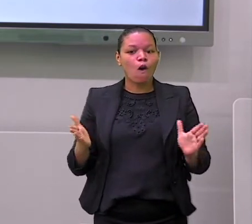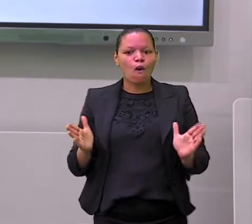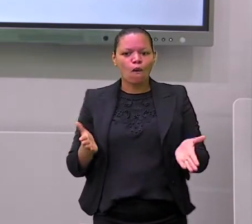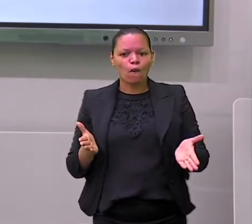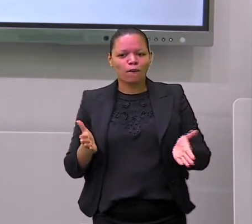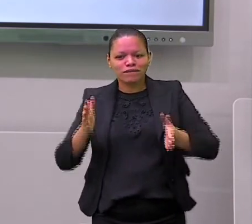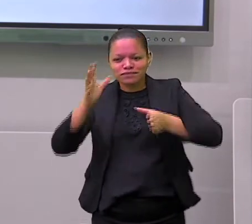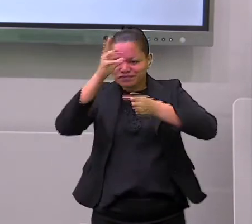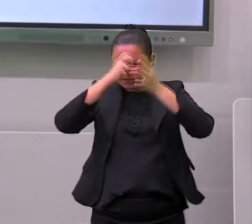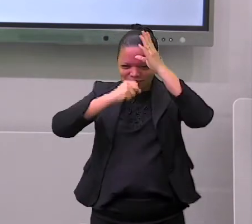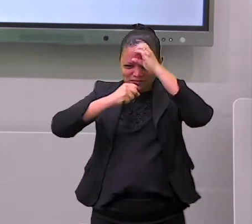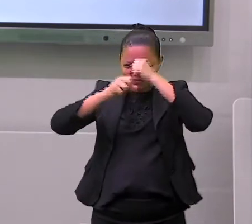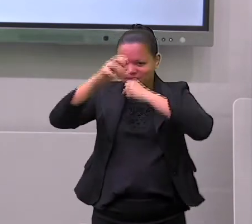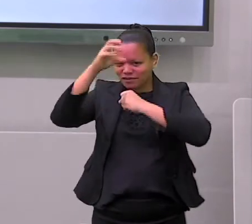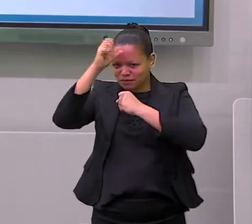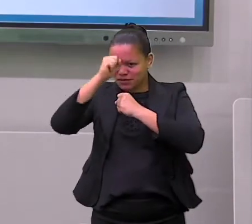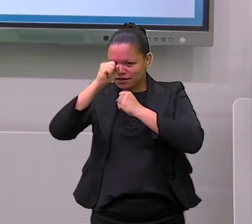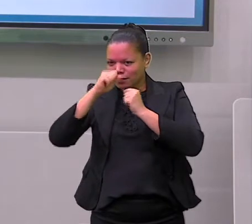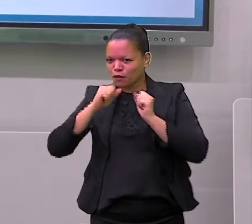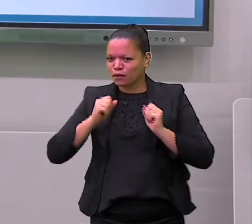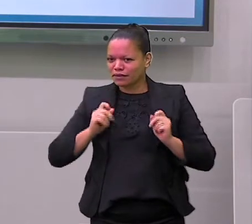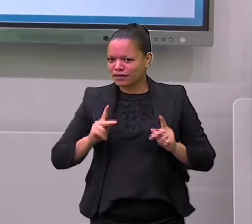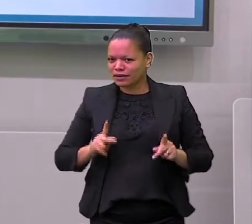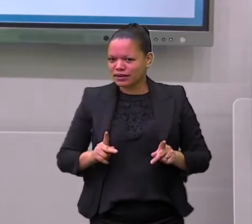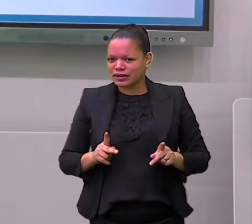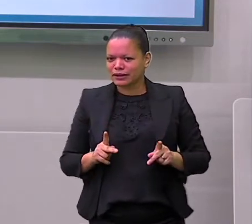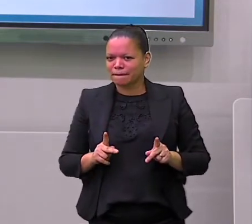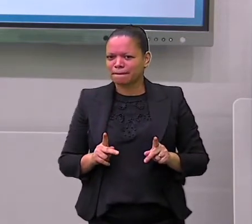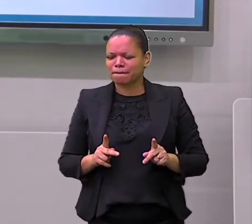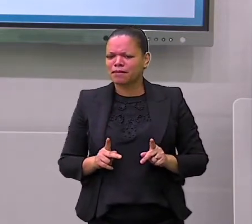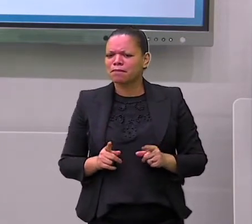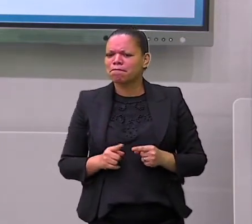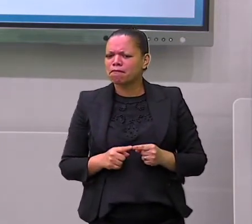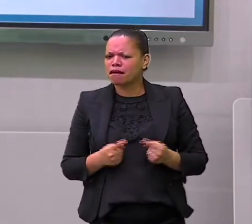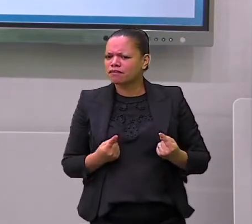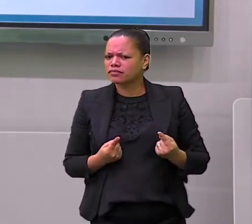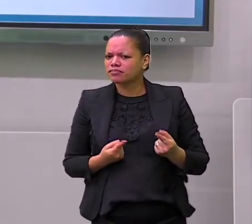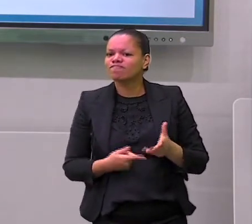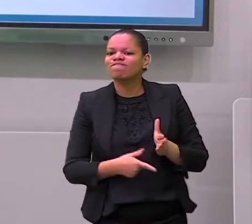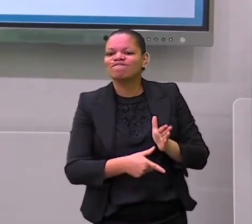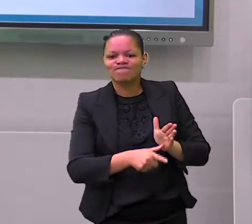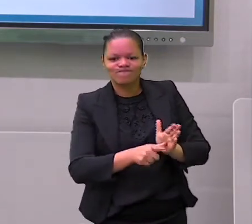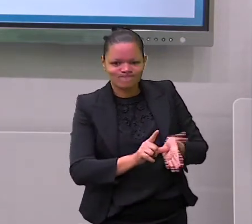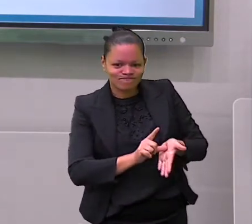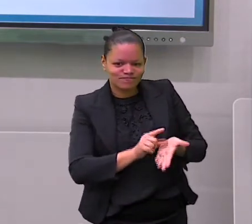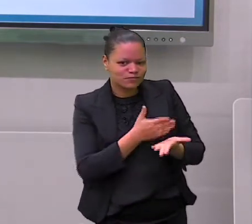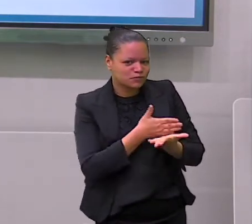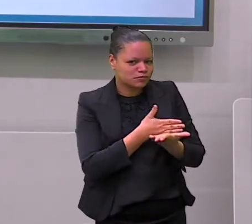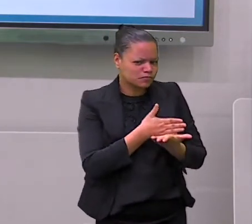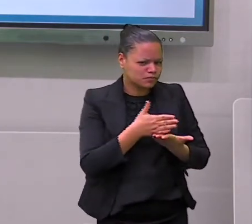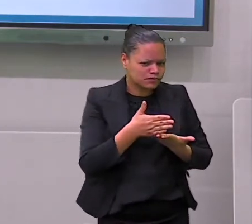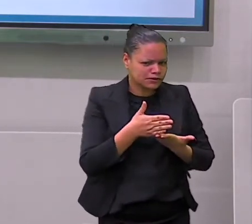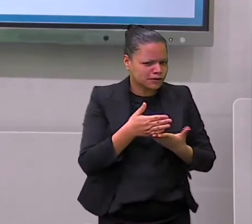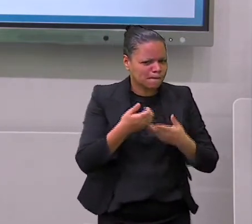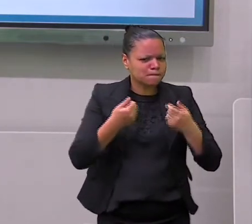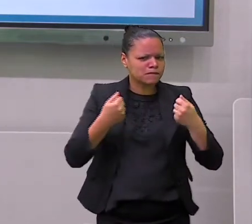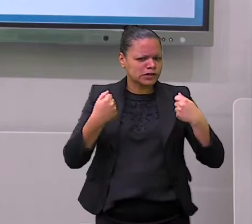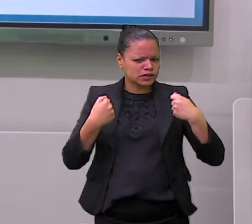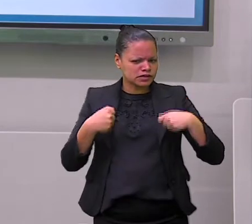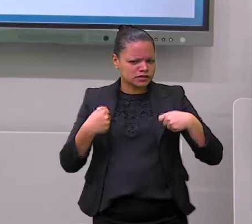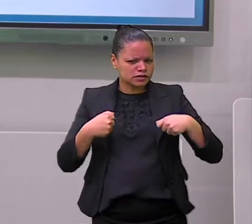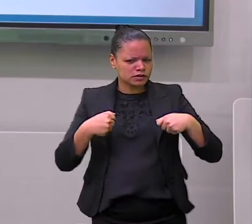Na nossa aula nós vamos falar sobre isso. Muito bem, antes de começar, temos os